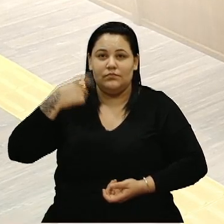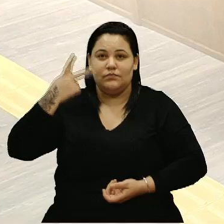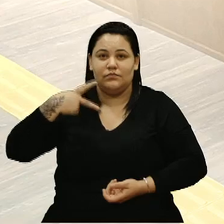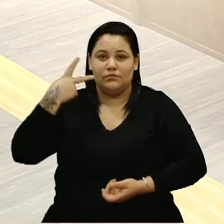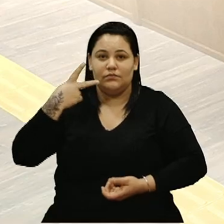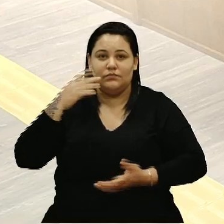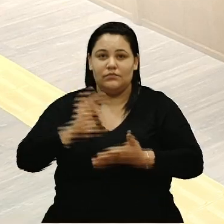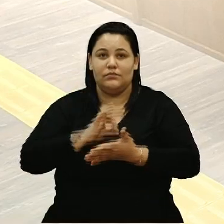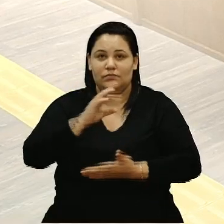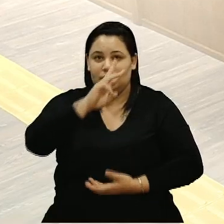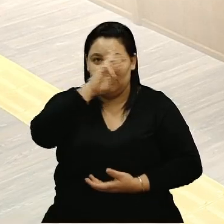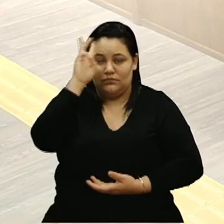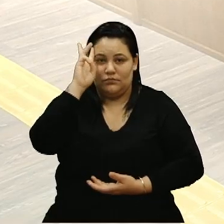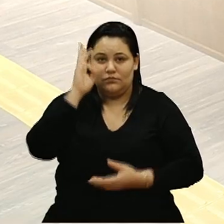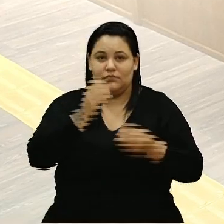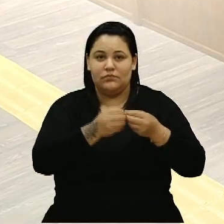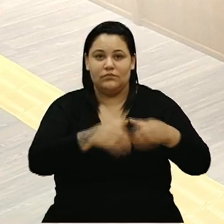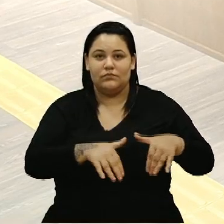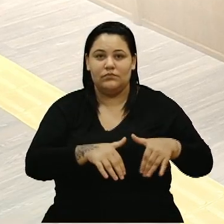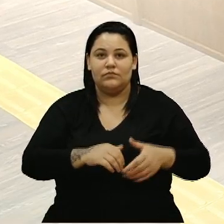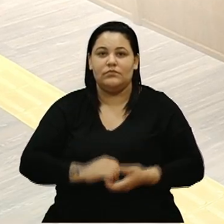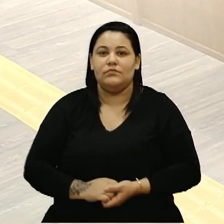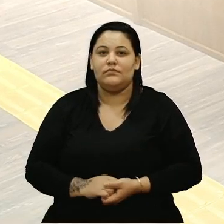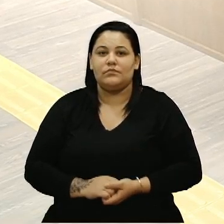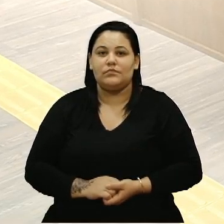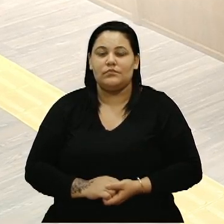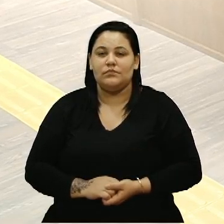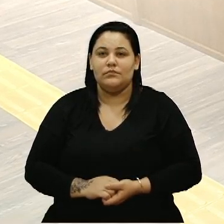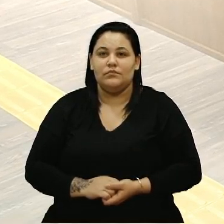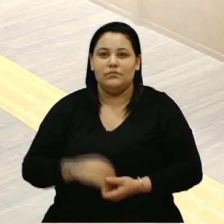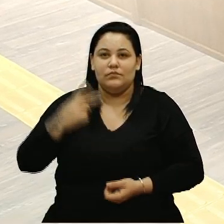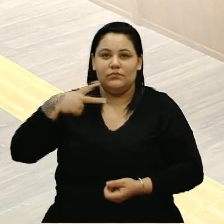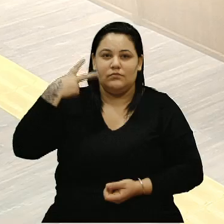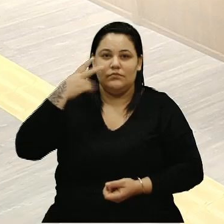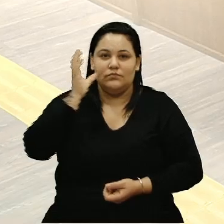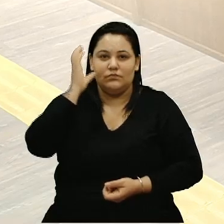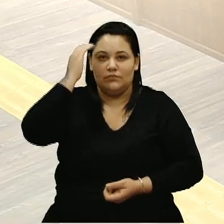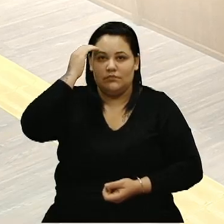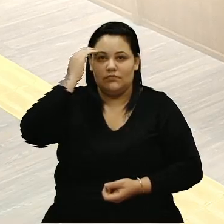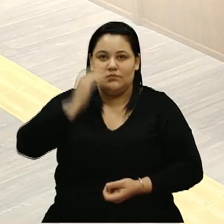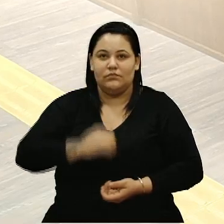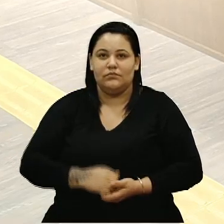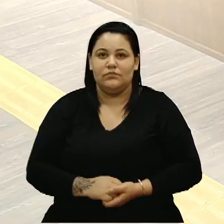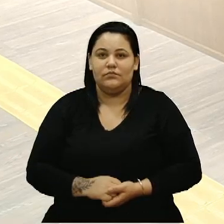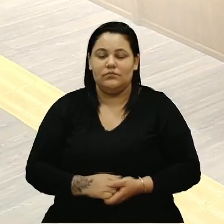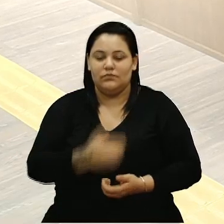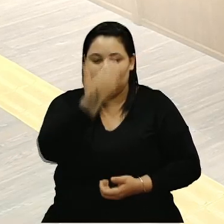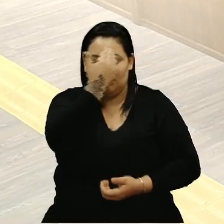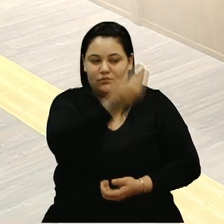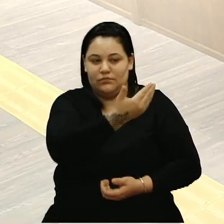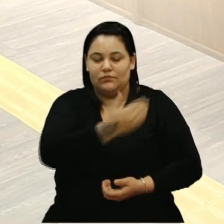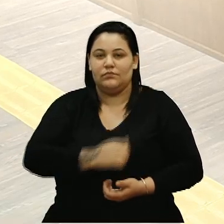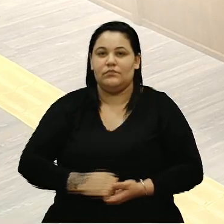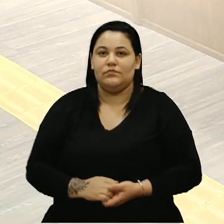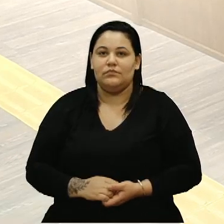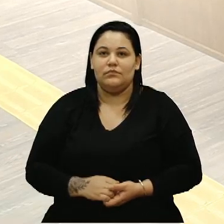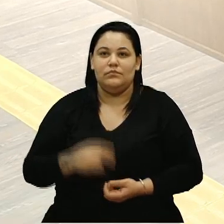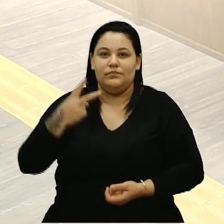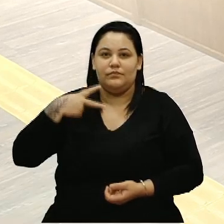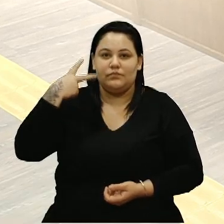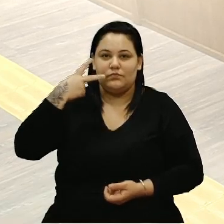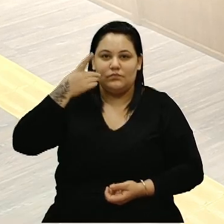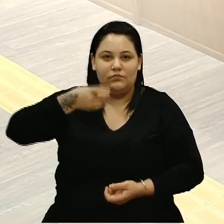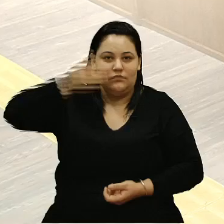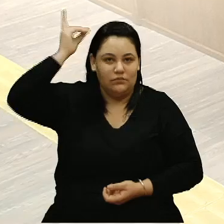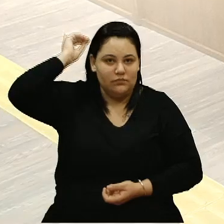Juliano Valim, prejudicado. Vereador Felipe Grêmio Maier, agradece e abre mão. Vereador Lucas